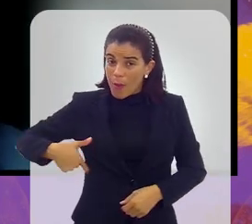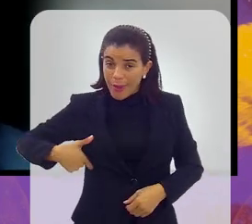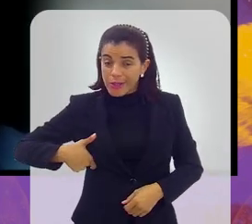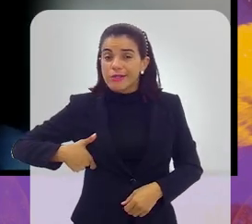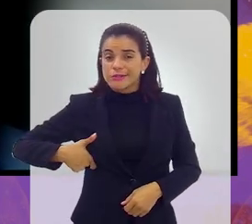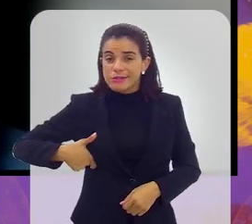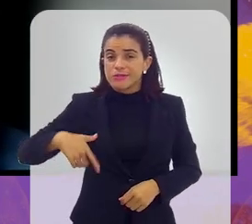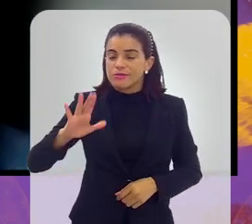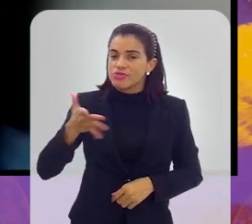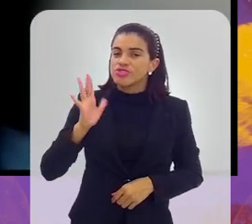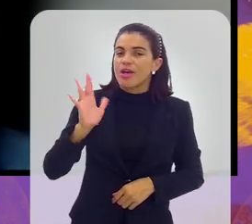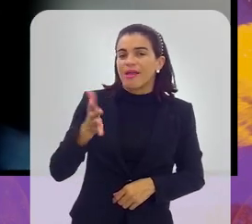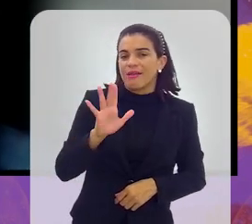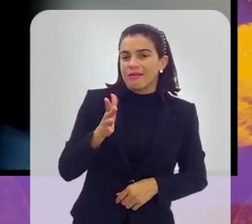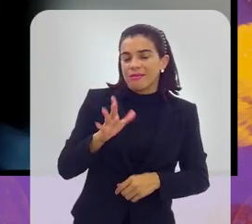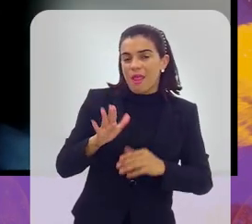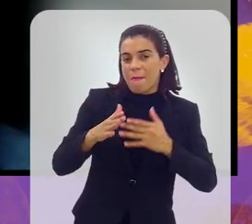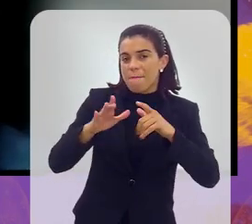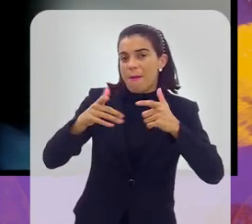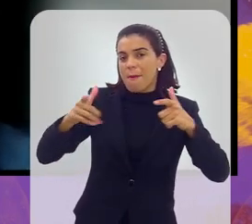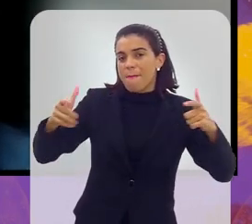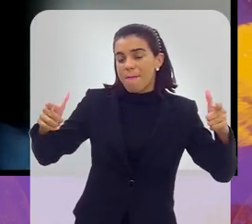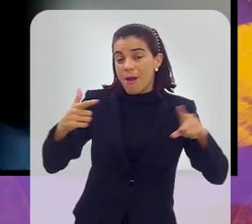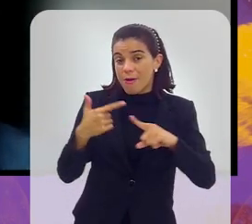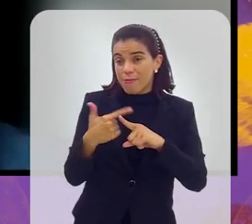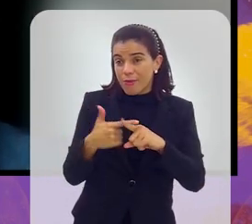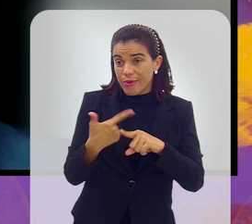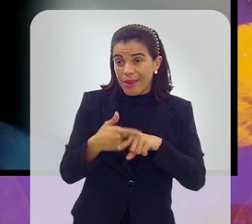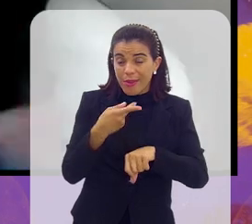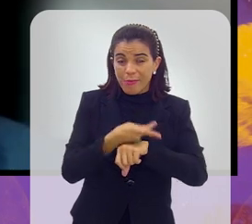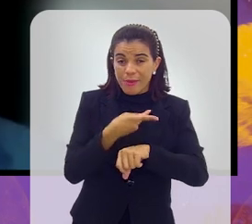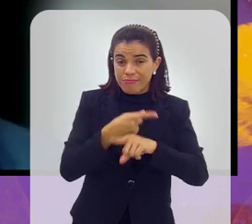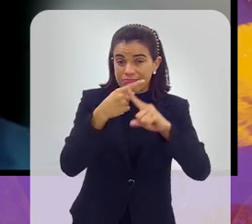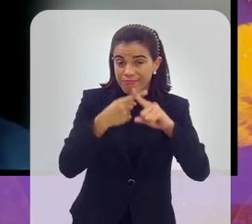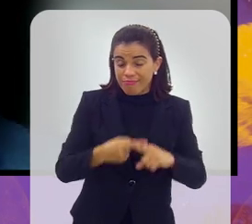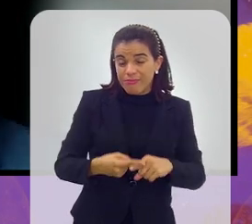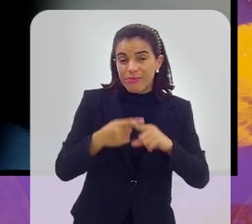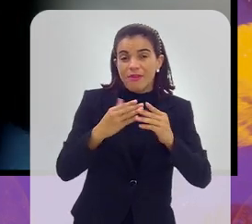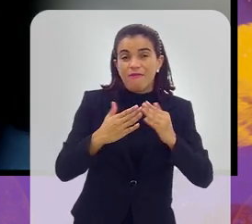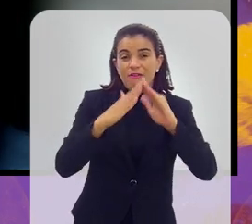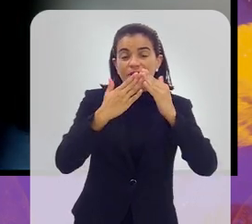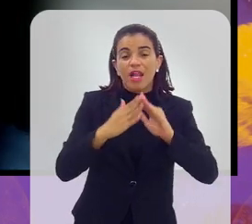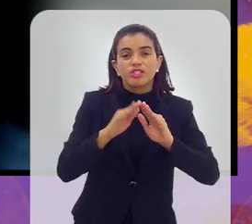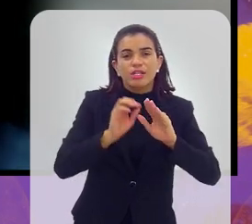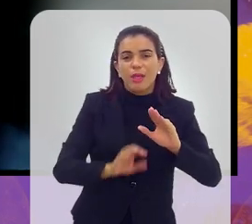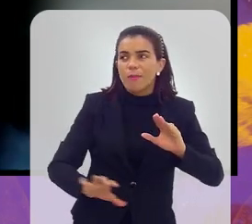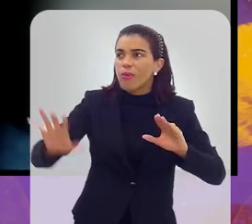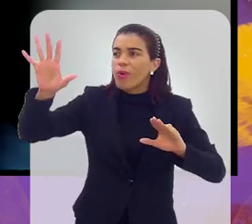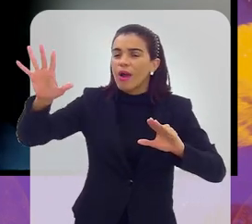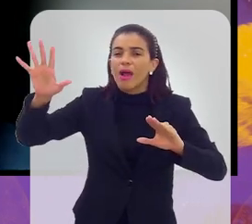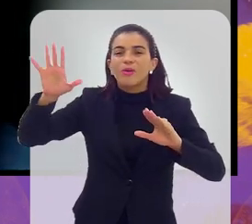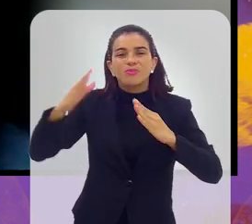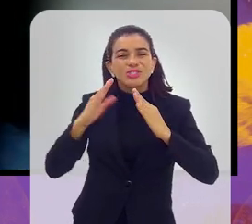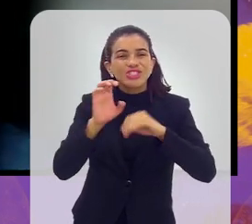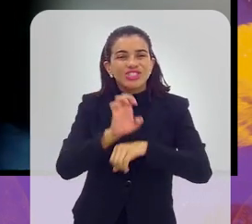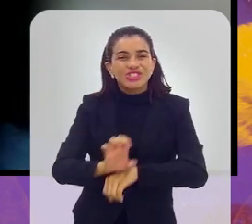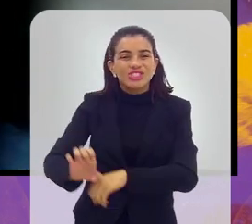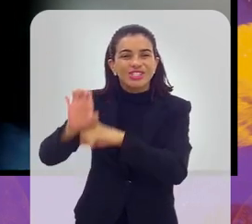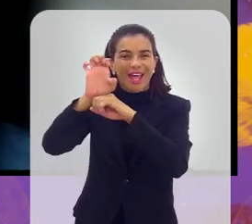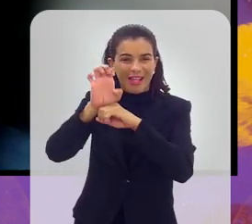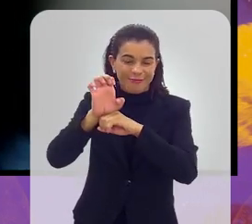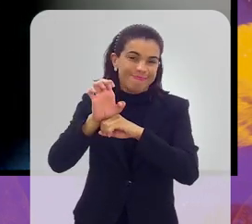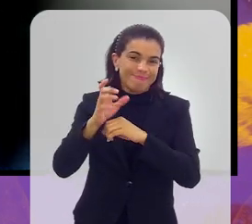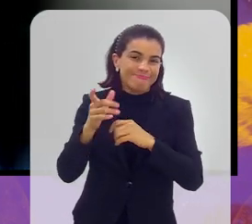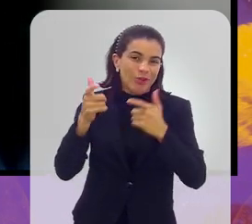Patrocínio para a torcida das favelas tem crescido bastante, na verdade, porque a torcida das favelas, hoje, ela tem alcançado um status muito relevante no futebol